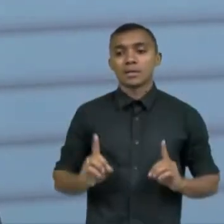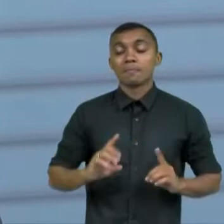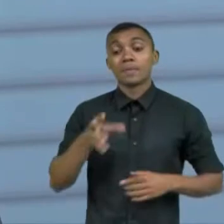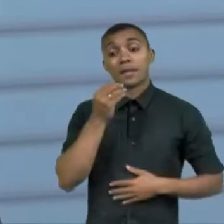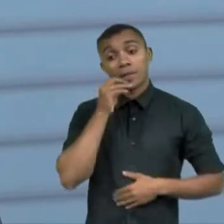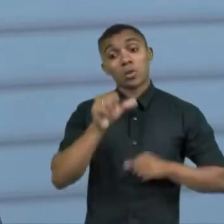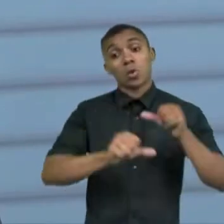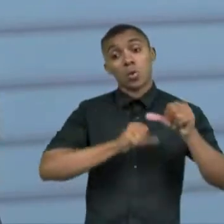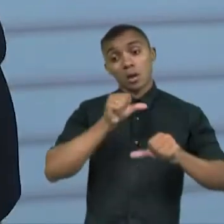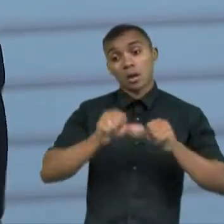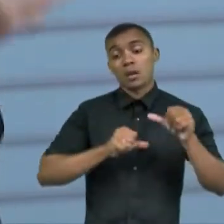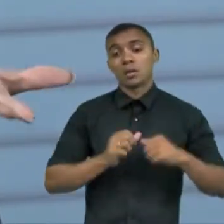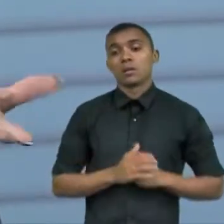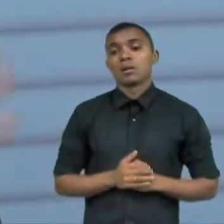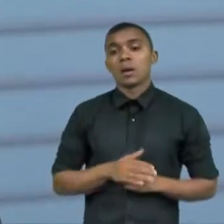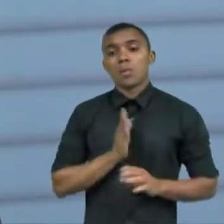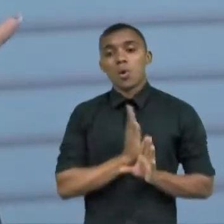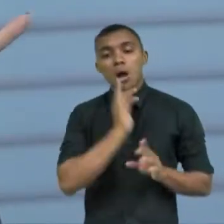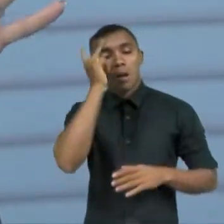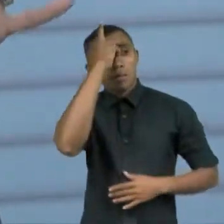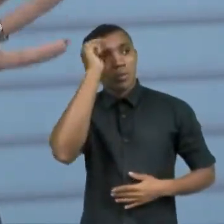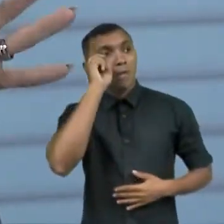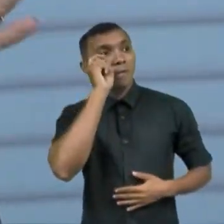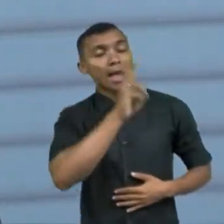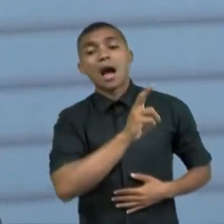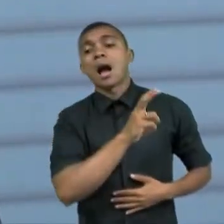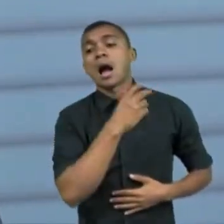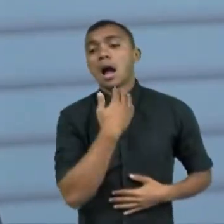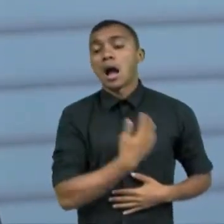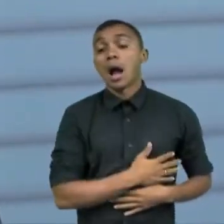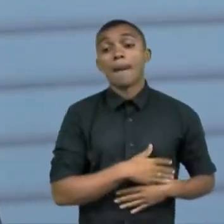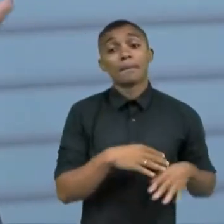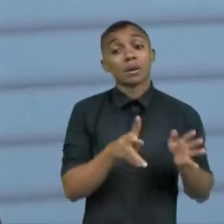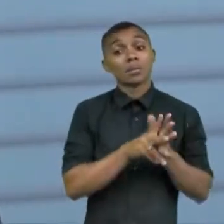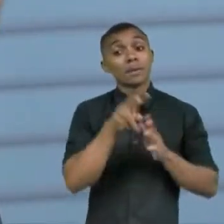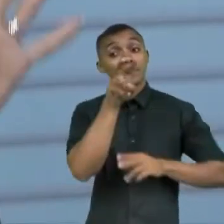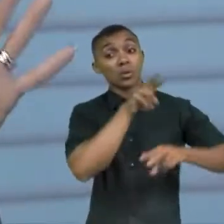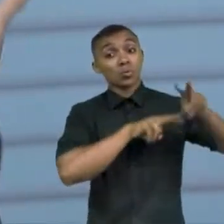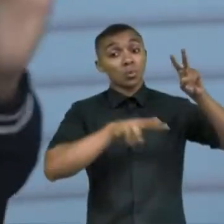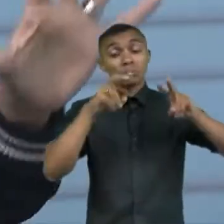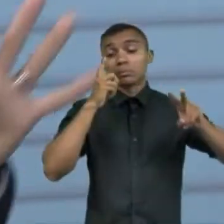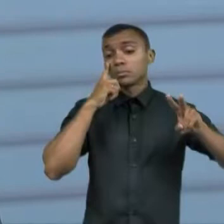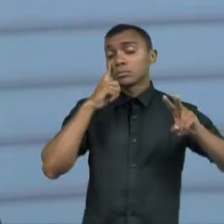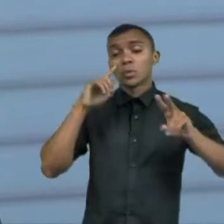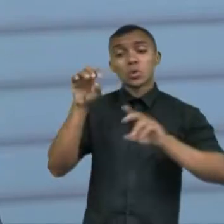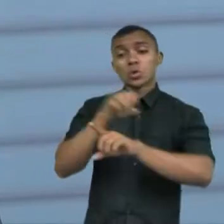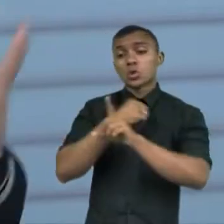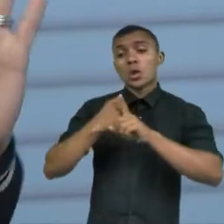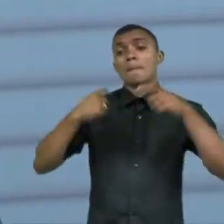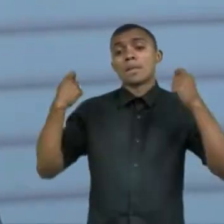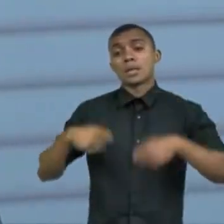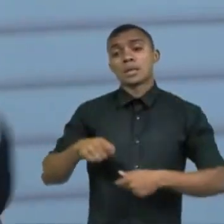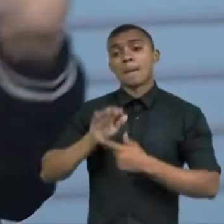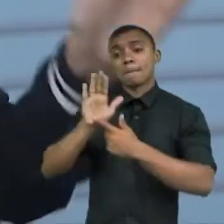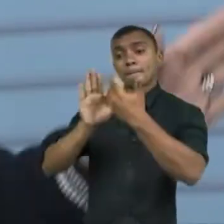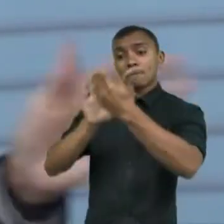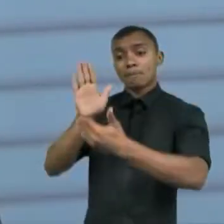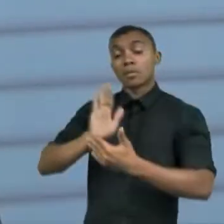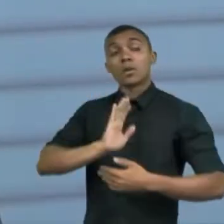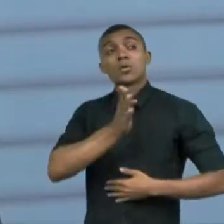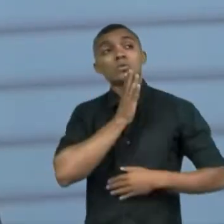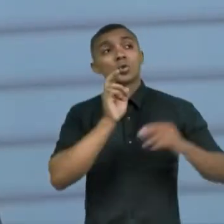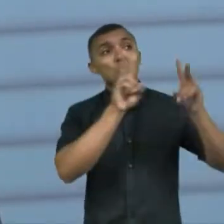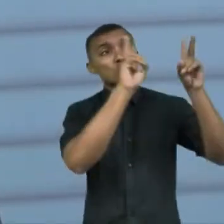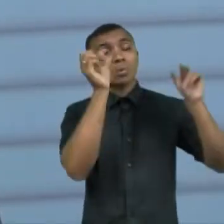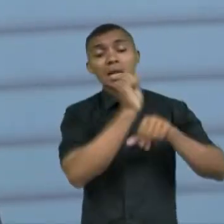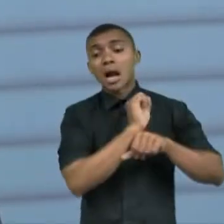deficiência que só abrange para quem vê o símbolo ele é muito de visual toda a sociedade precisa de um símbolo a gente sabe muito bem o que é proibido